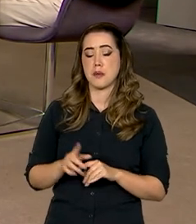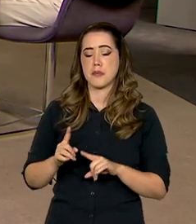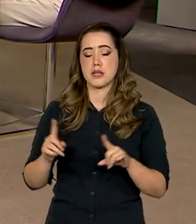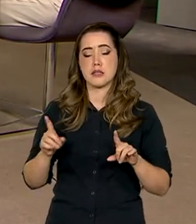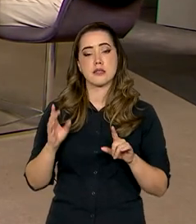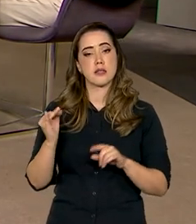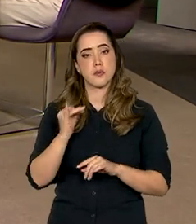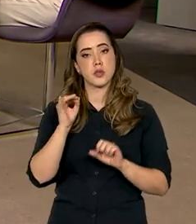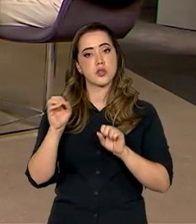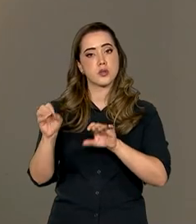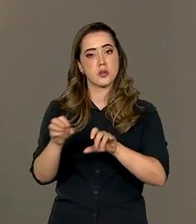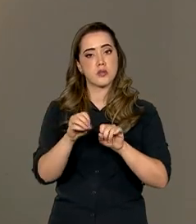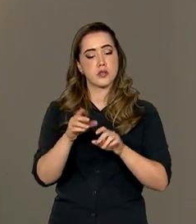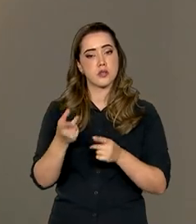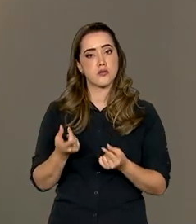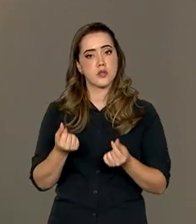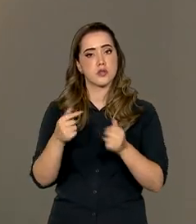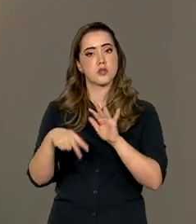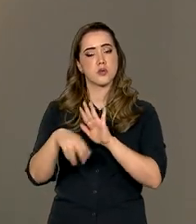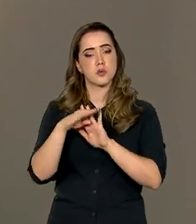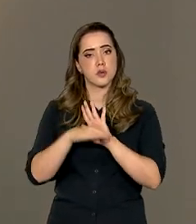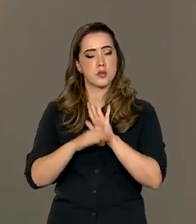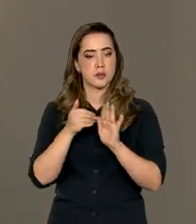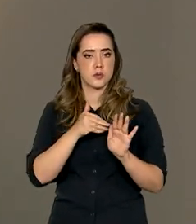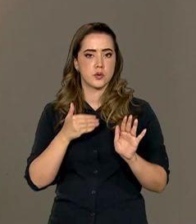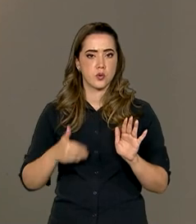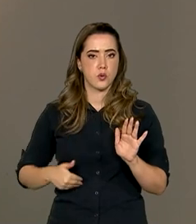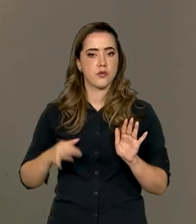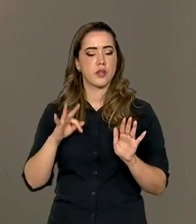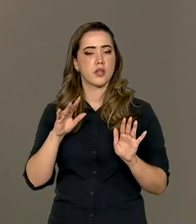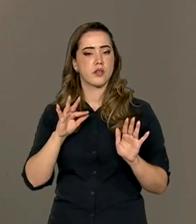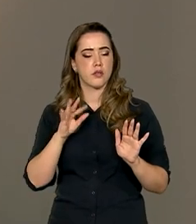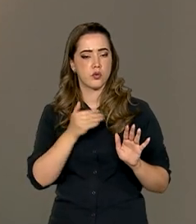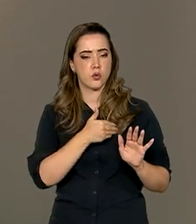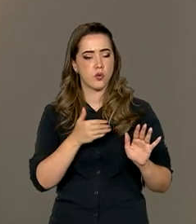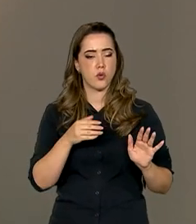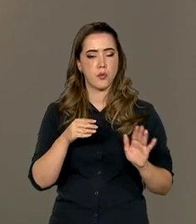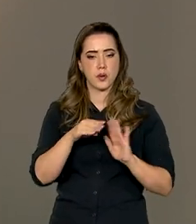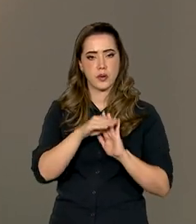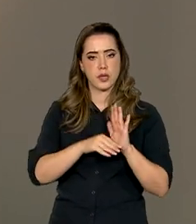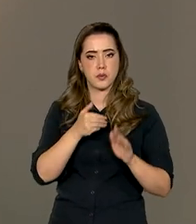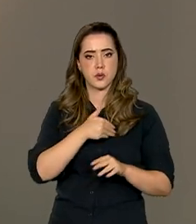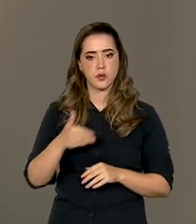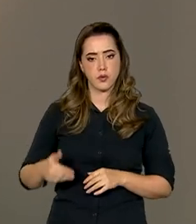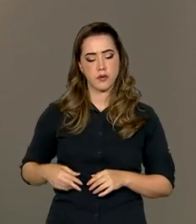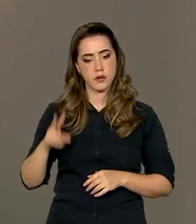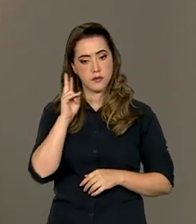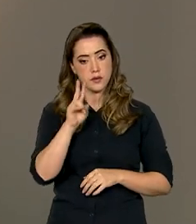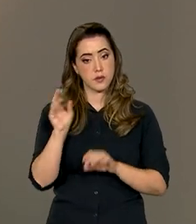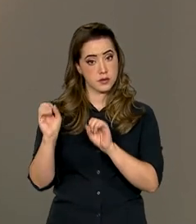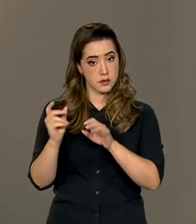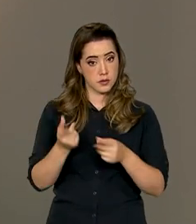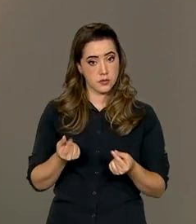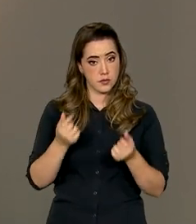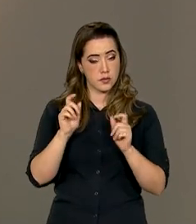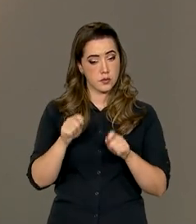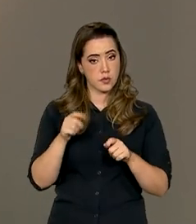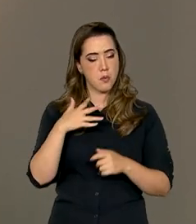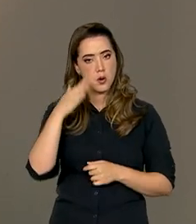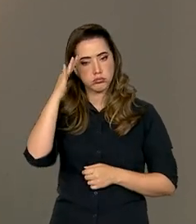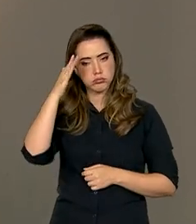né? Então, o próprio programa do governo prevê a educação financeira, e as pessoas devem realmente buscar essa educação financeira para tomar uma decisão